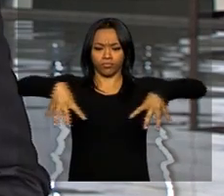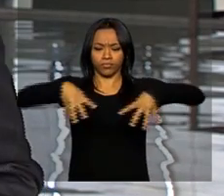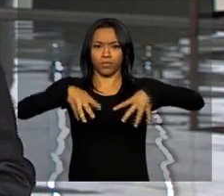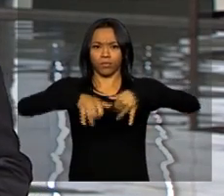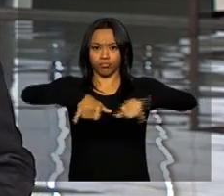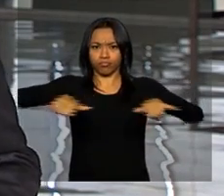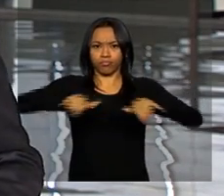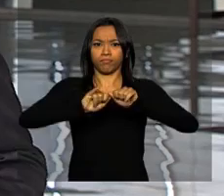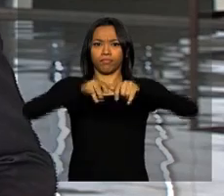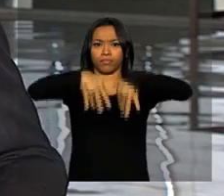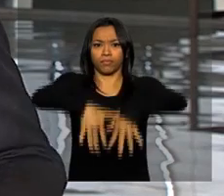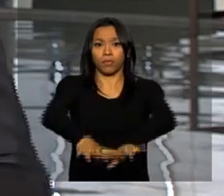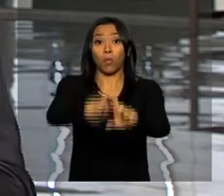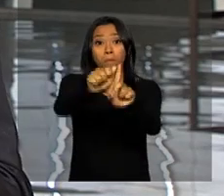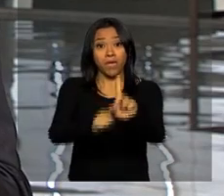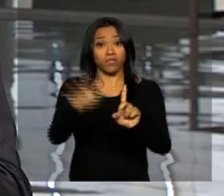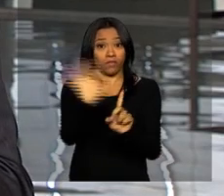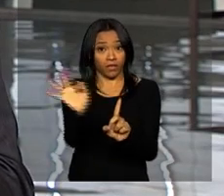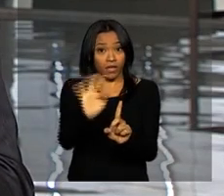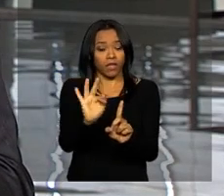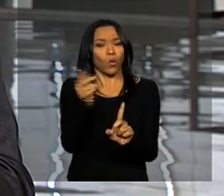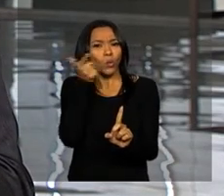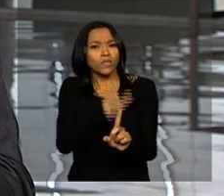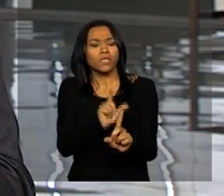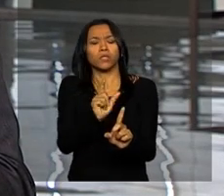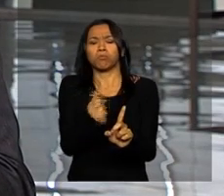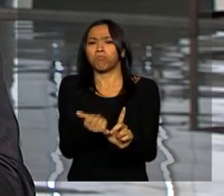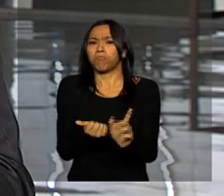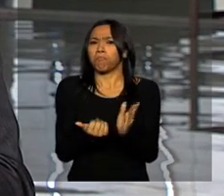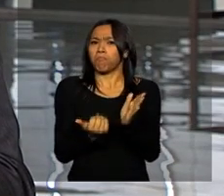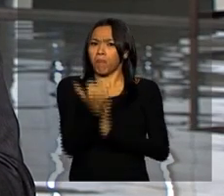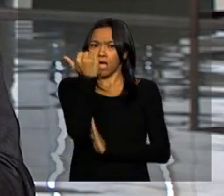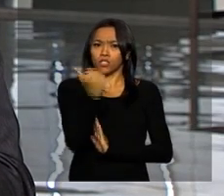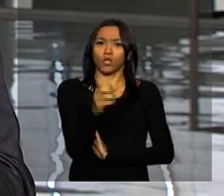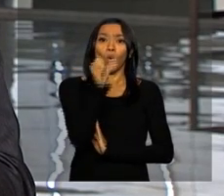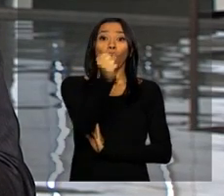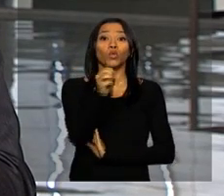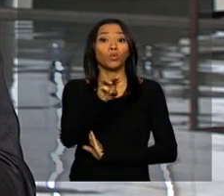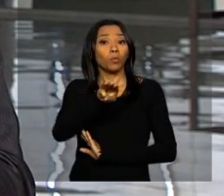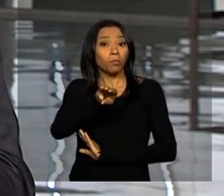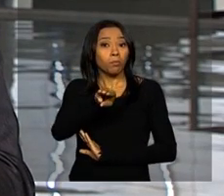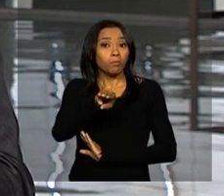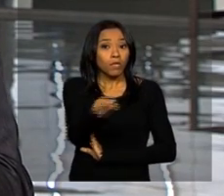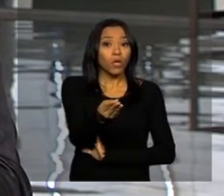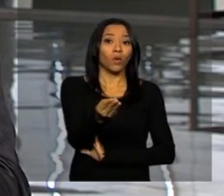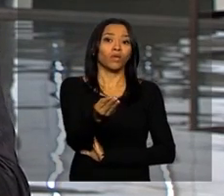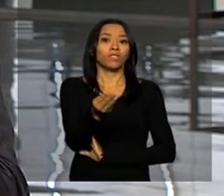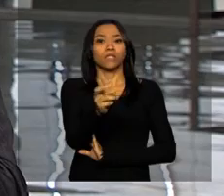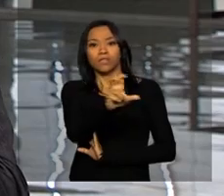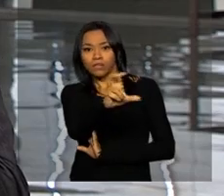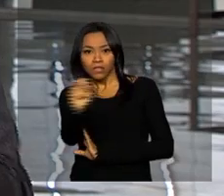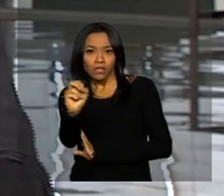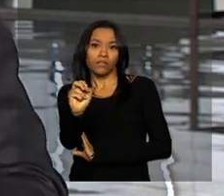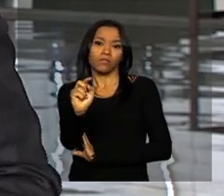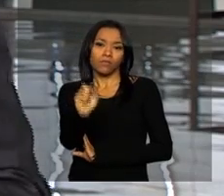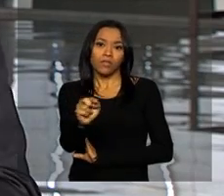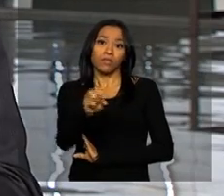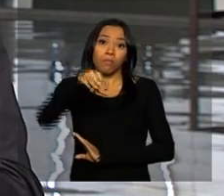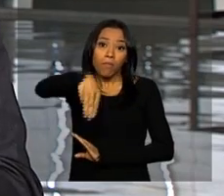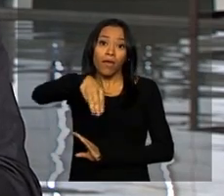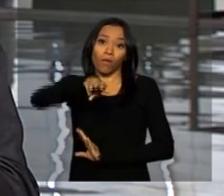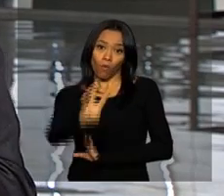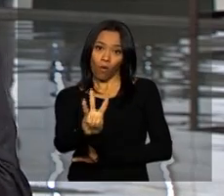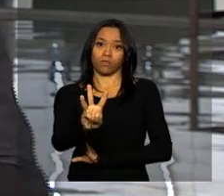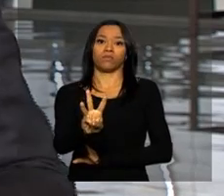a usina conseguiu produzir mais de 8 milhões e meio de megawatts